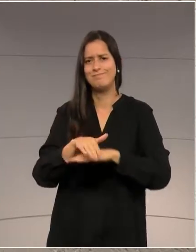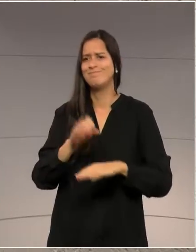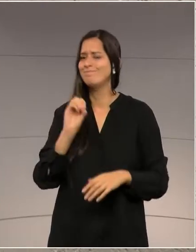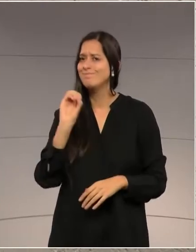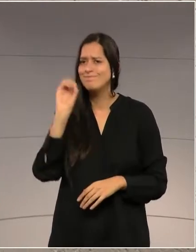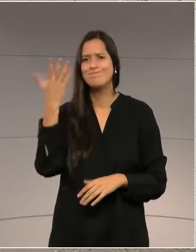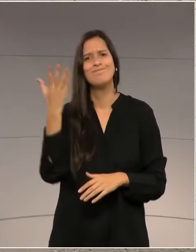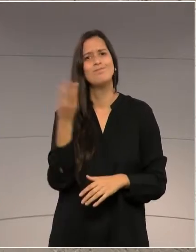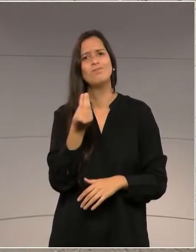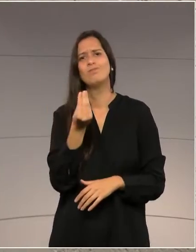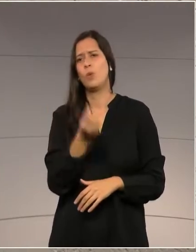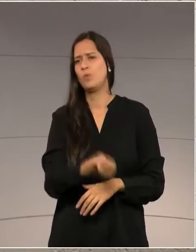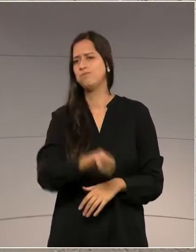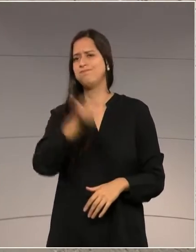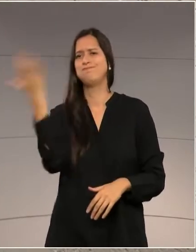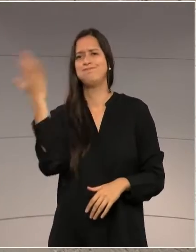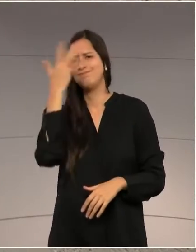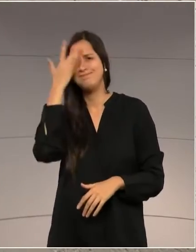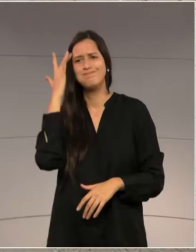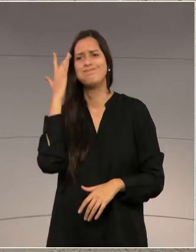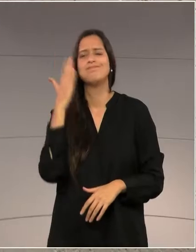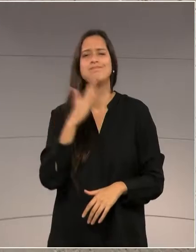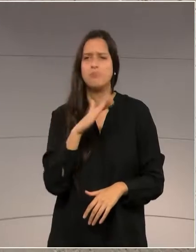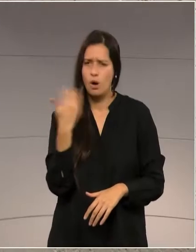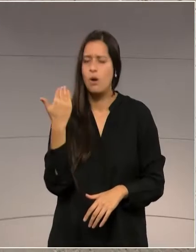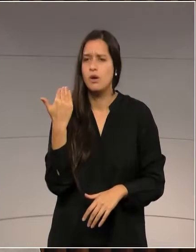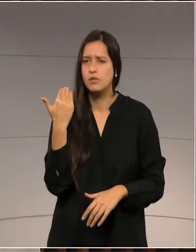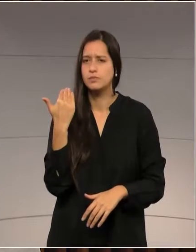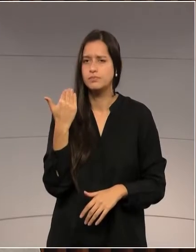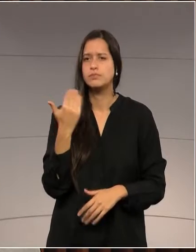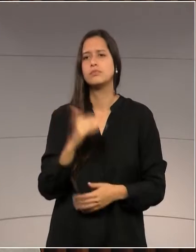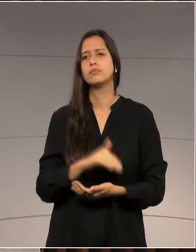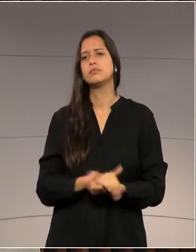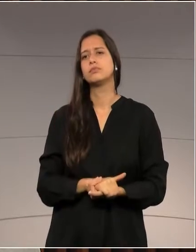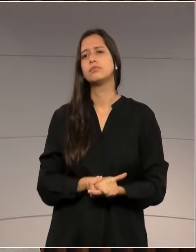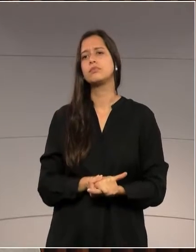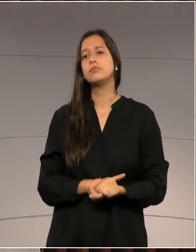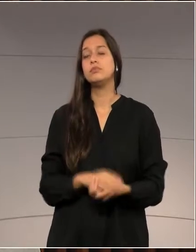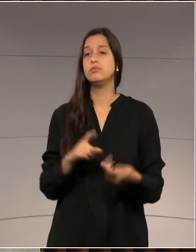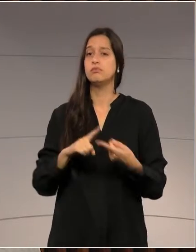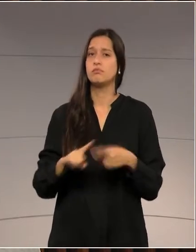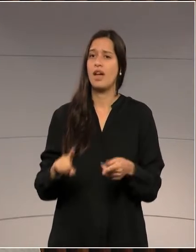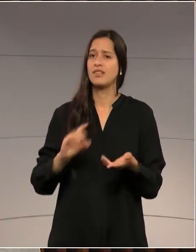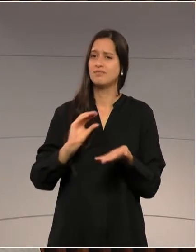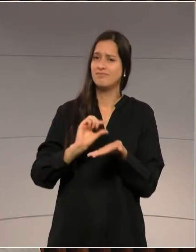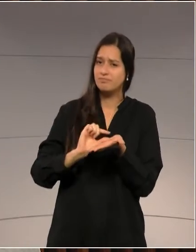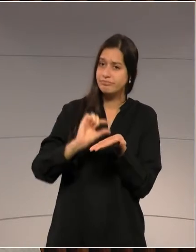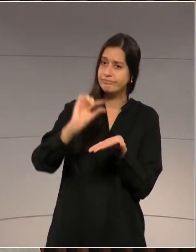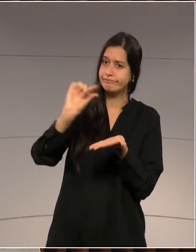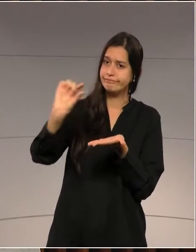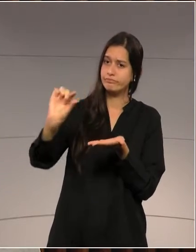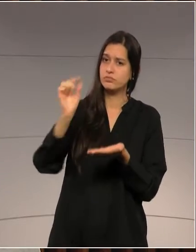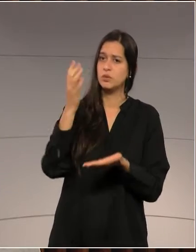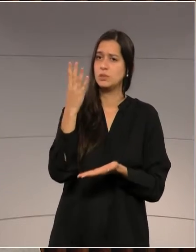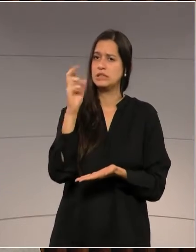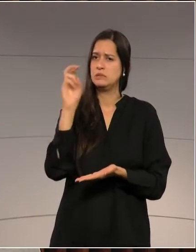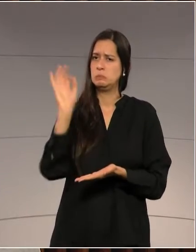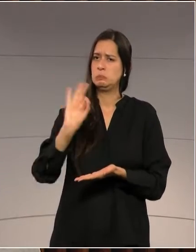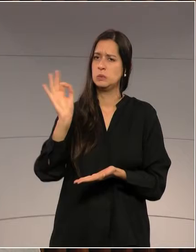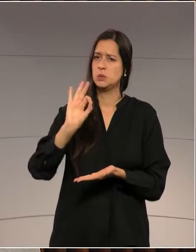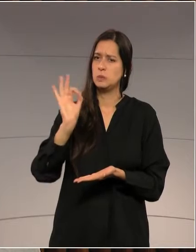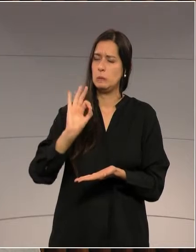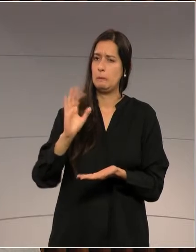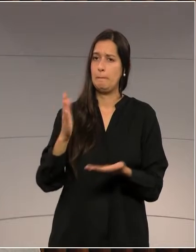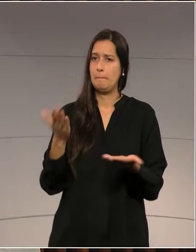mortalidade. E uma parte desse dinheiro, pequena sim, porque 45% é para o SUS, 50% é para a indenização,